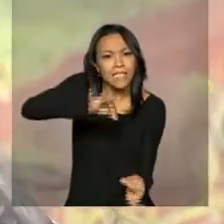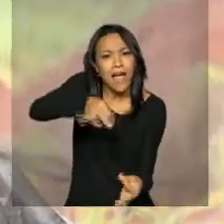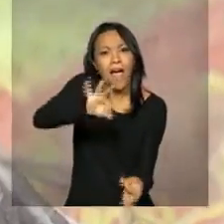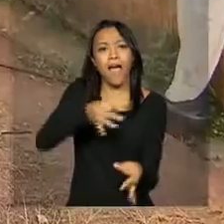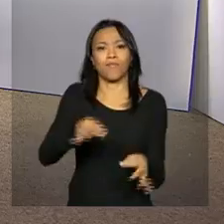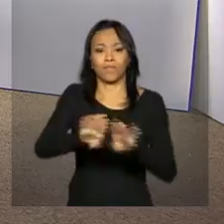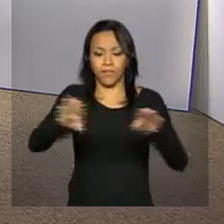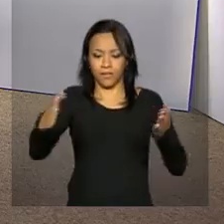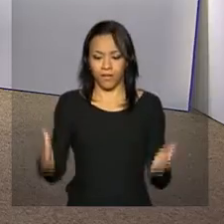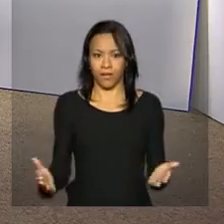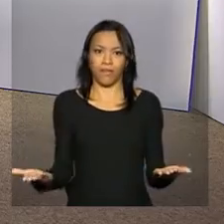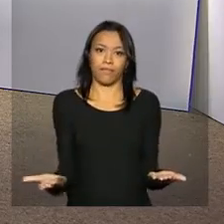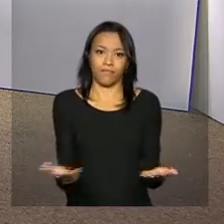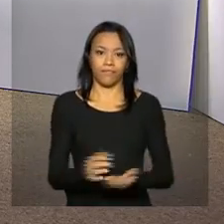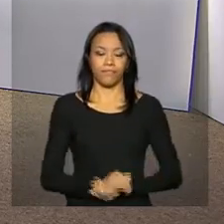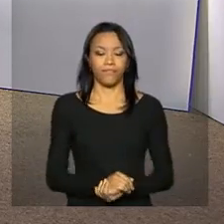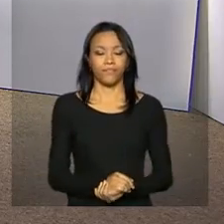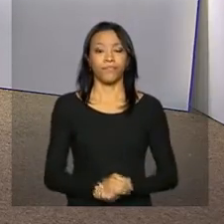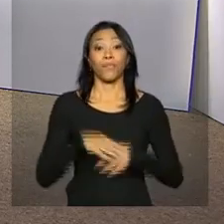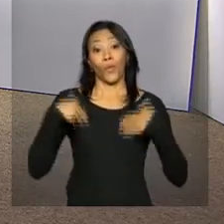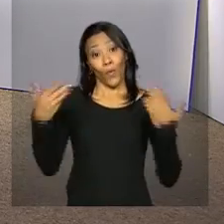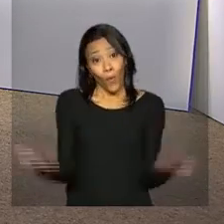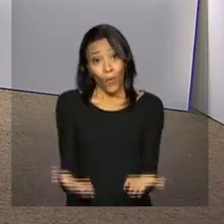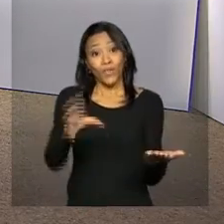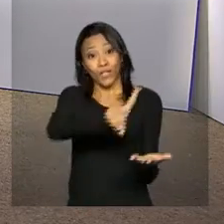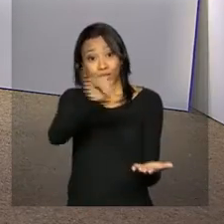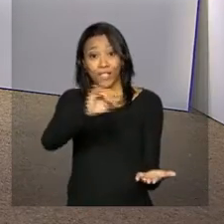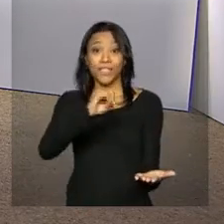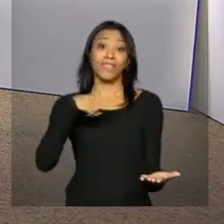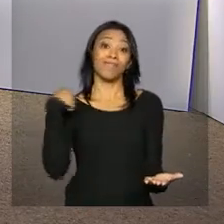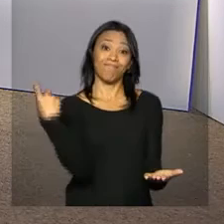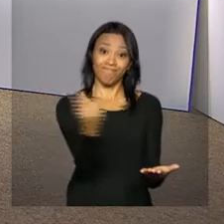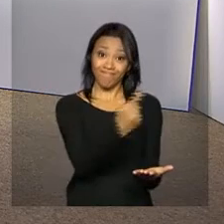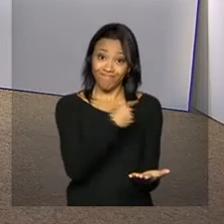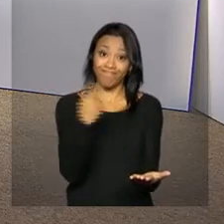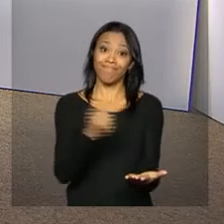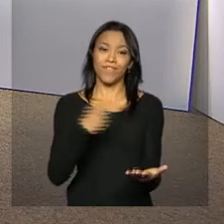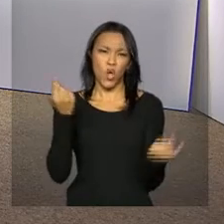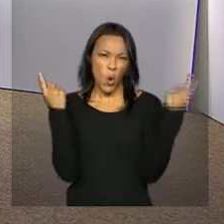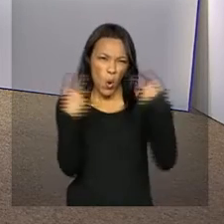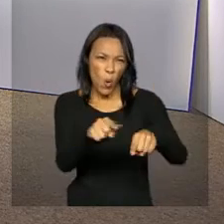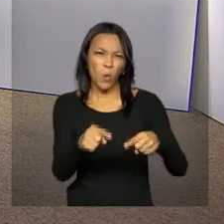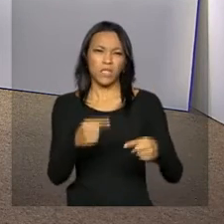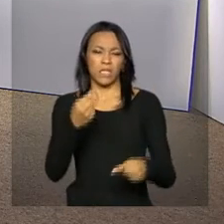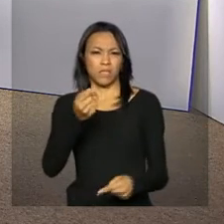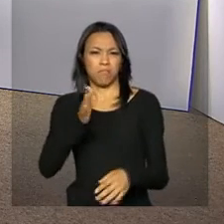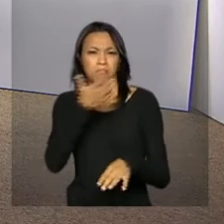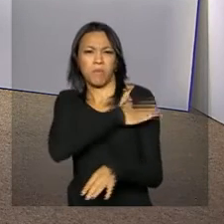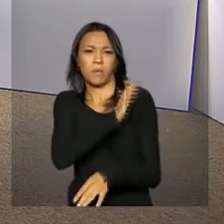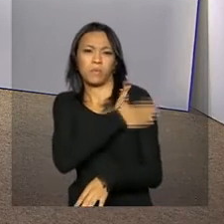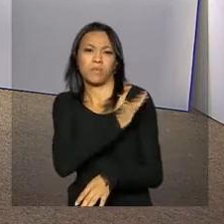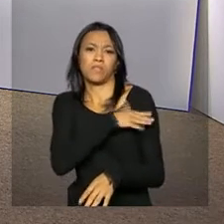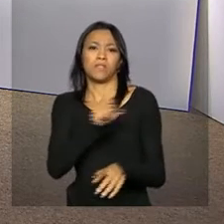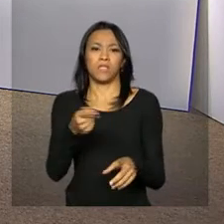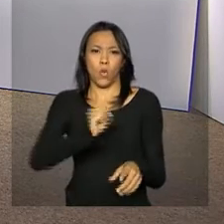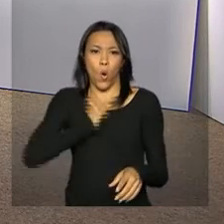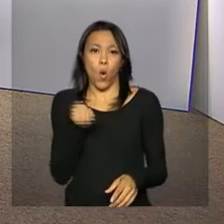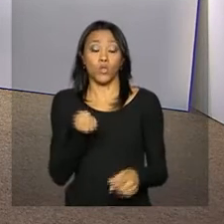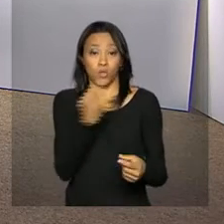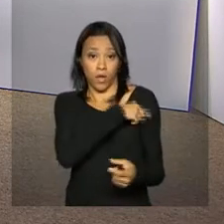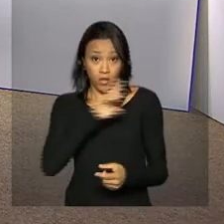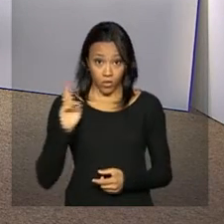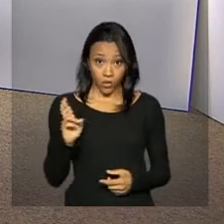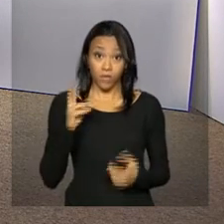e caixas. Hoje é o Dia Nacional de Combate à Intolerância Religiosa. E para lembrar essa data,